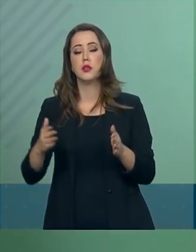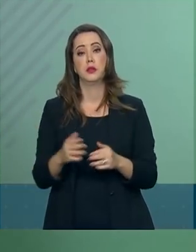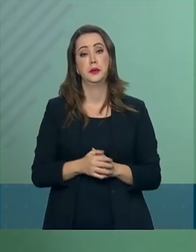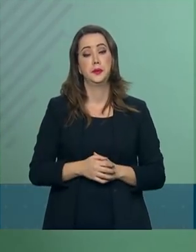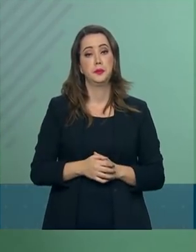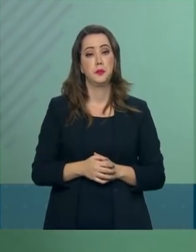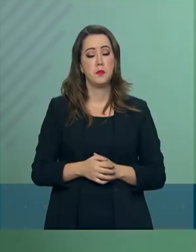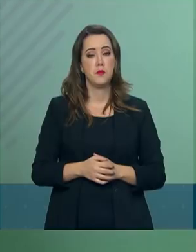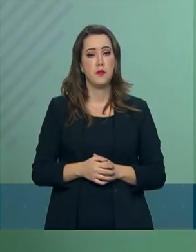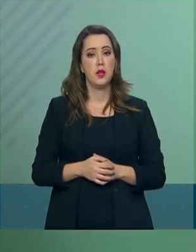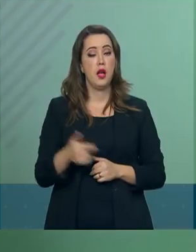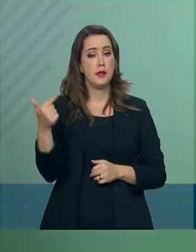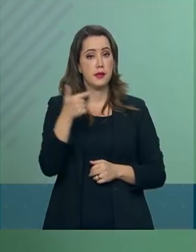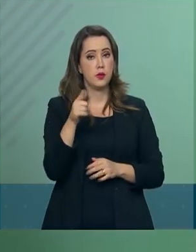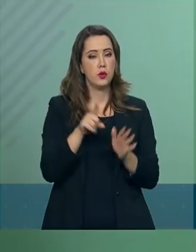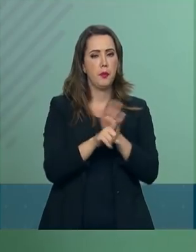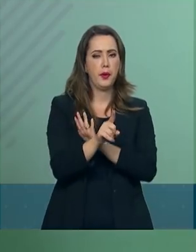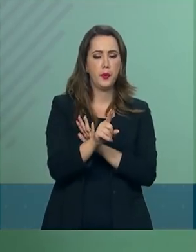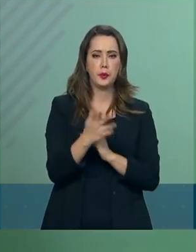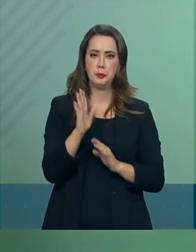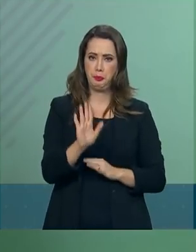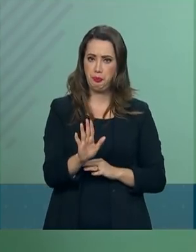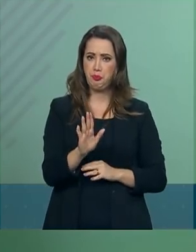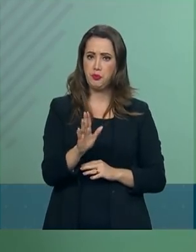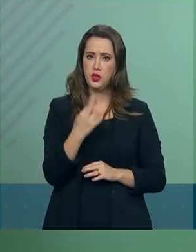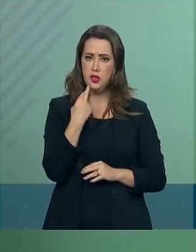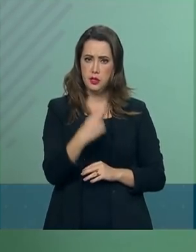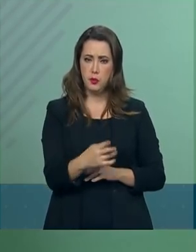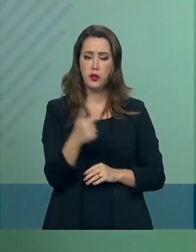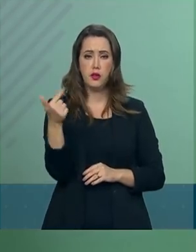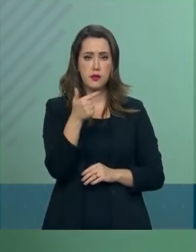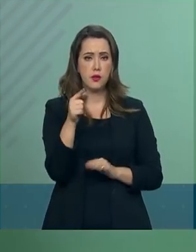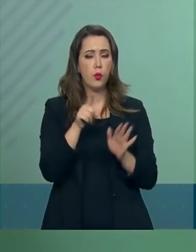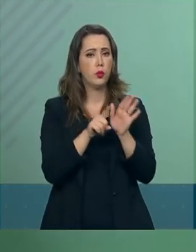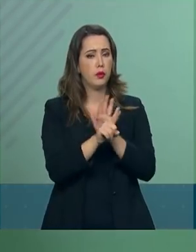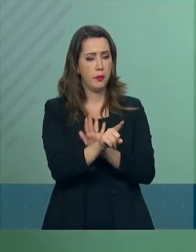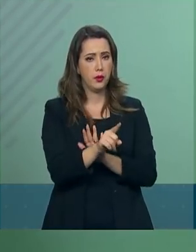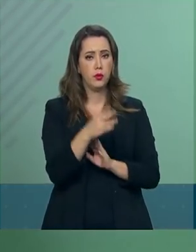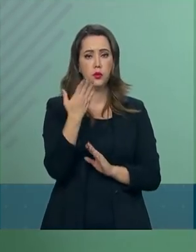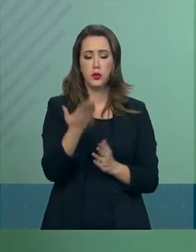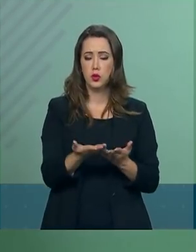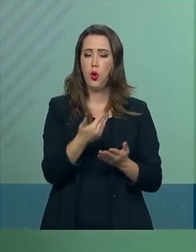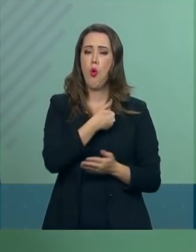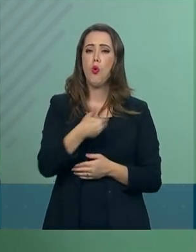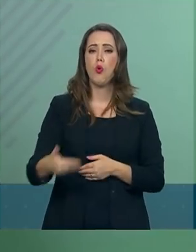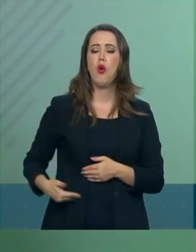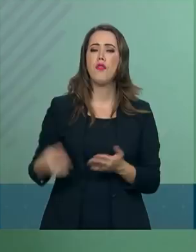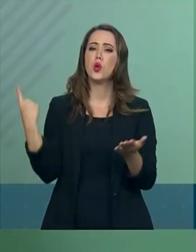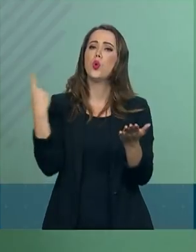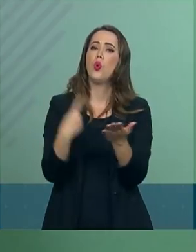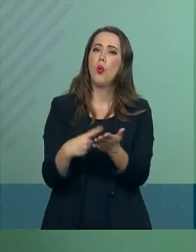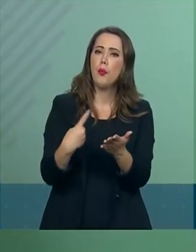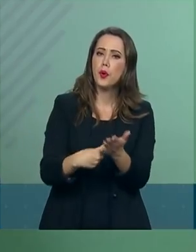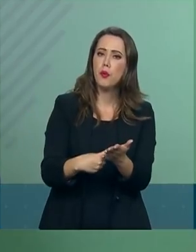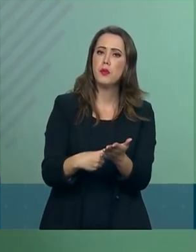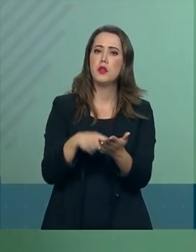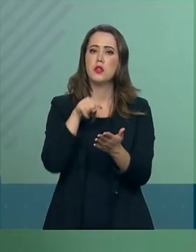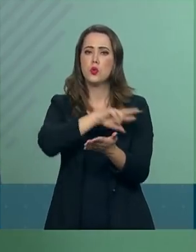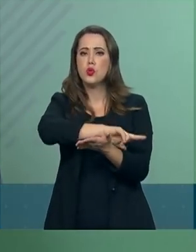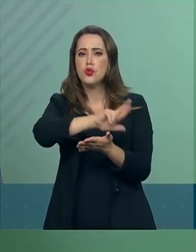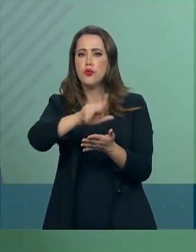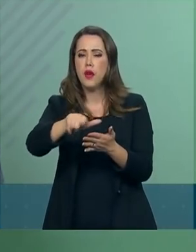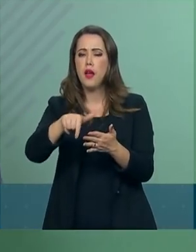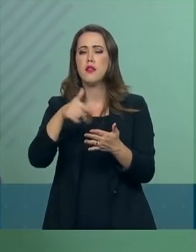colocação, o governo tem compromisso com a correção dos atos públicos e acolhe as diversas